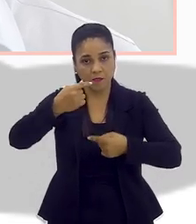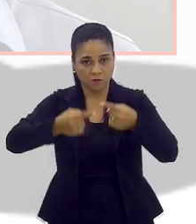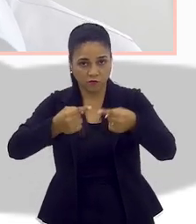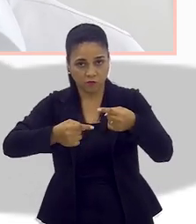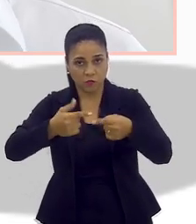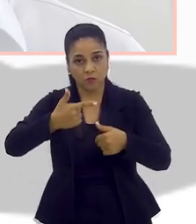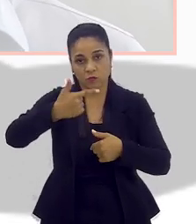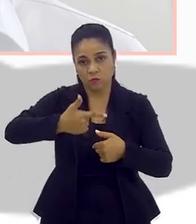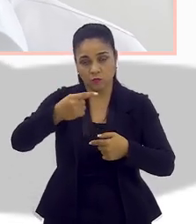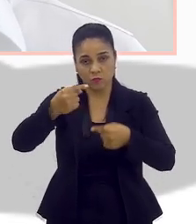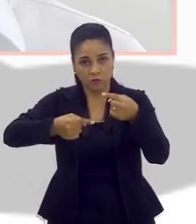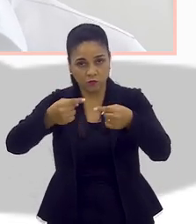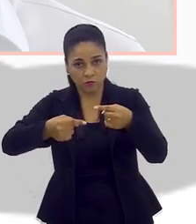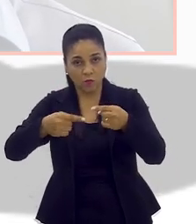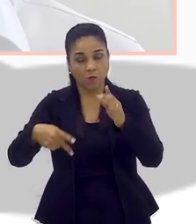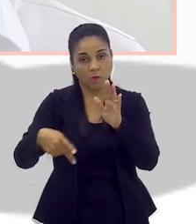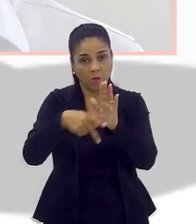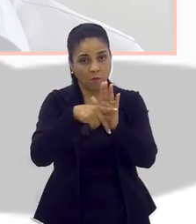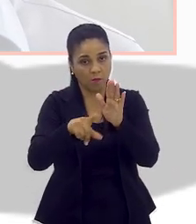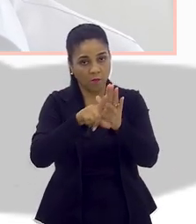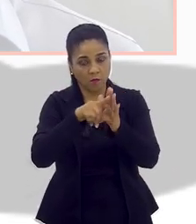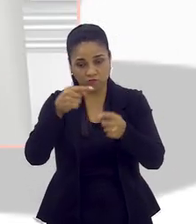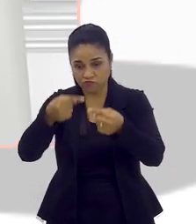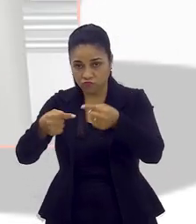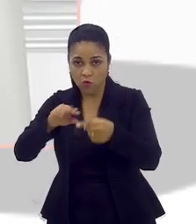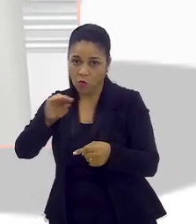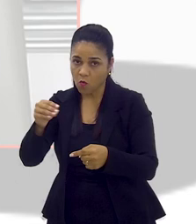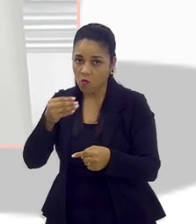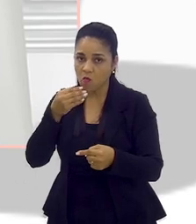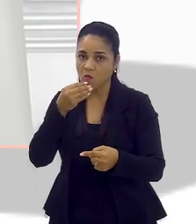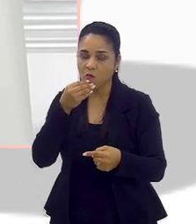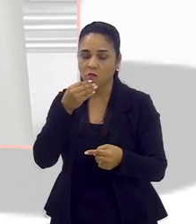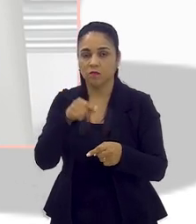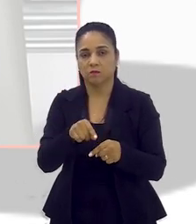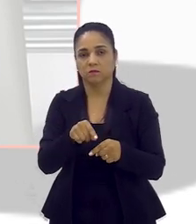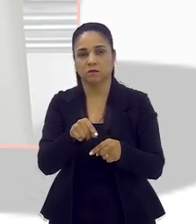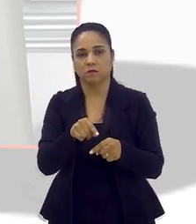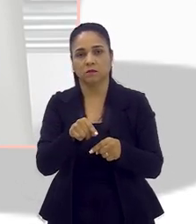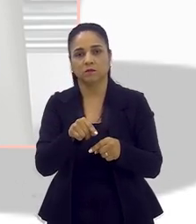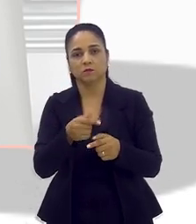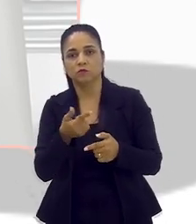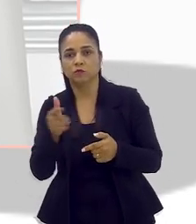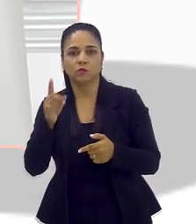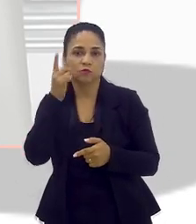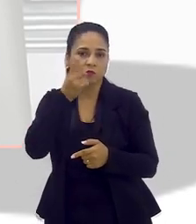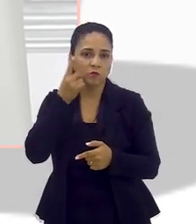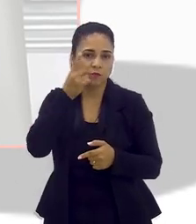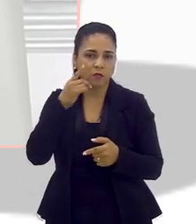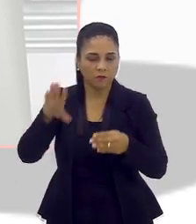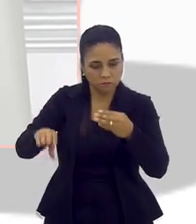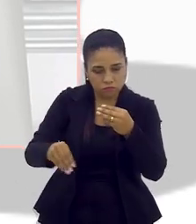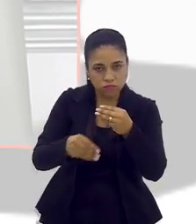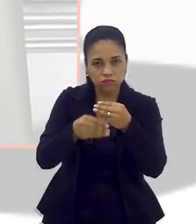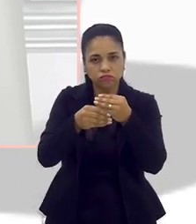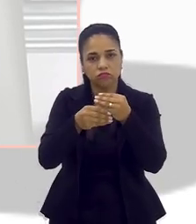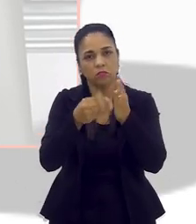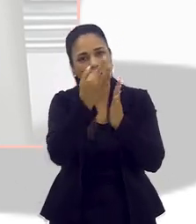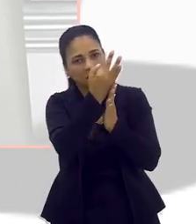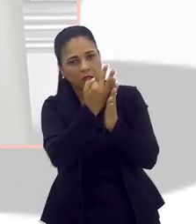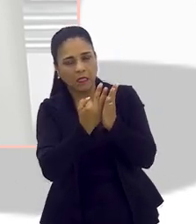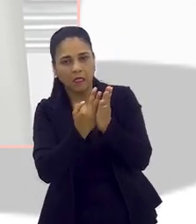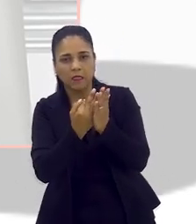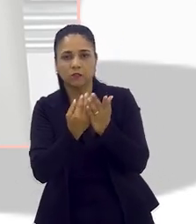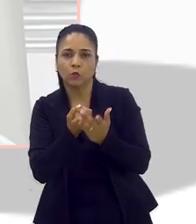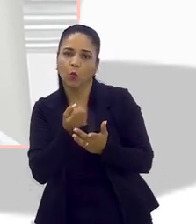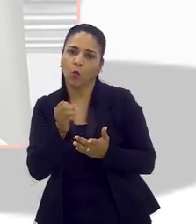discussão. Então, é um projeto amplamente debatido, com bastante oportunidade de outros deputados complementarem